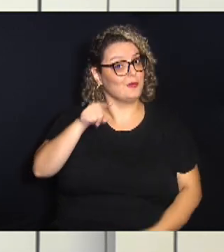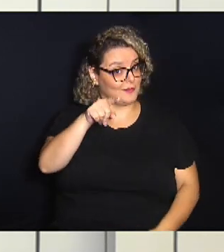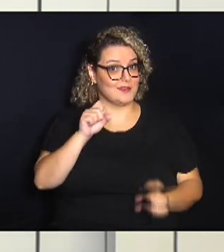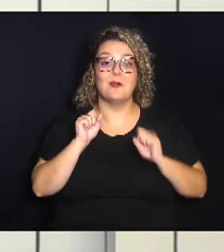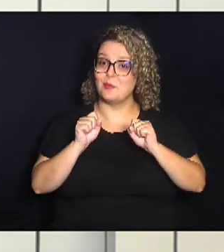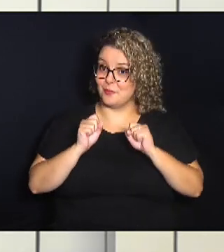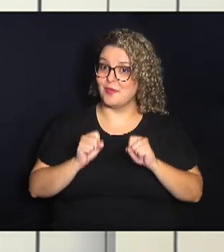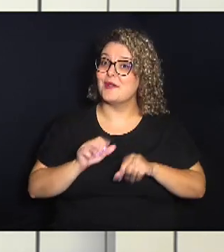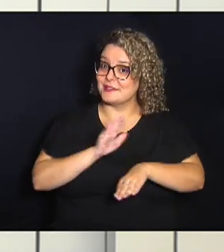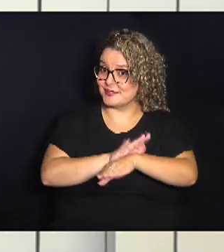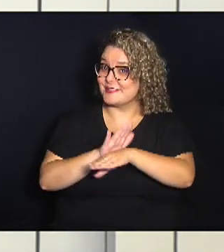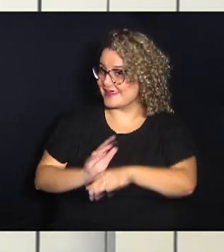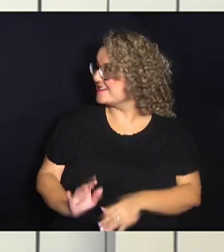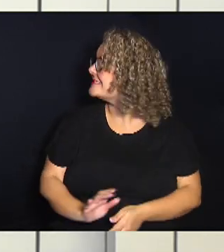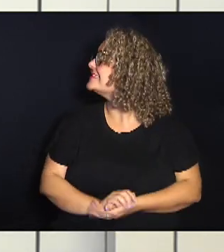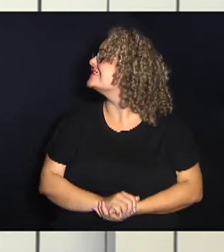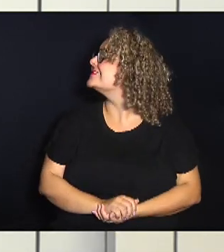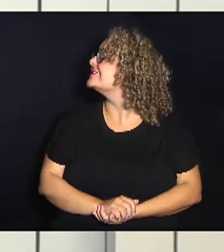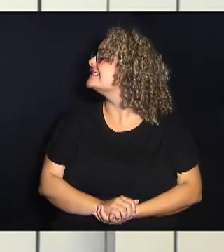pode contribuir.